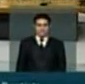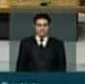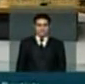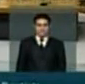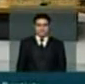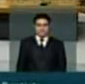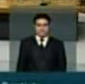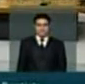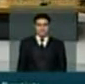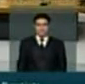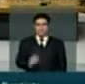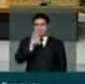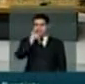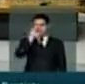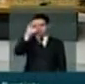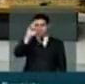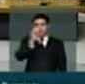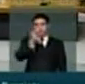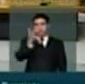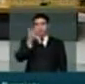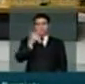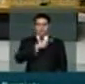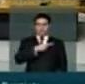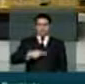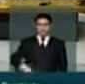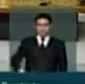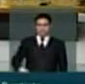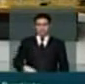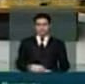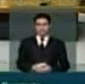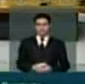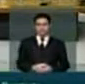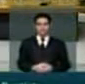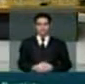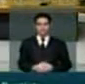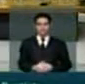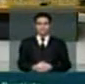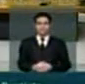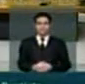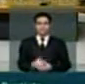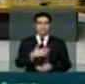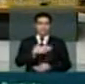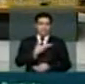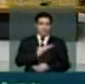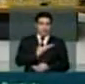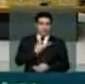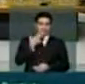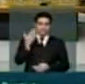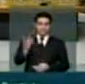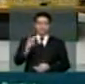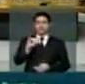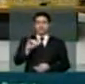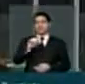Senhor Presidente, meu colega Exalci,